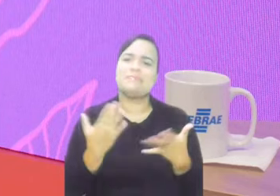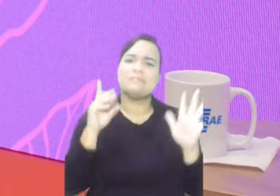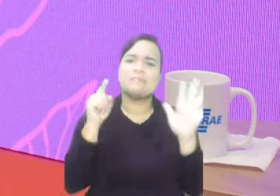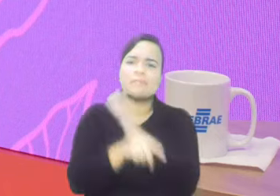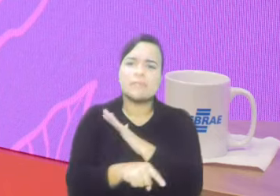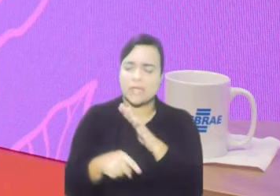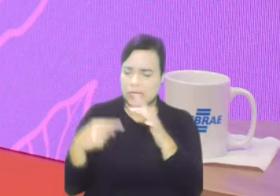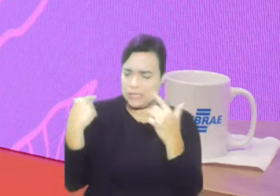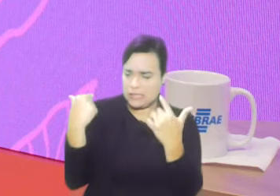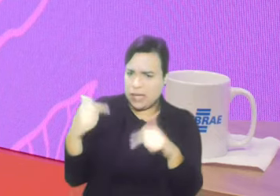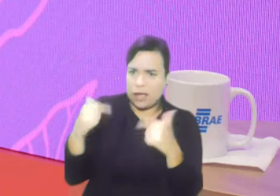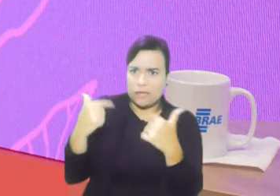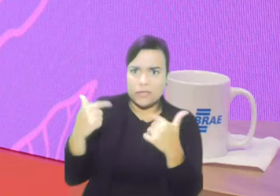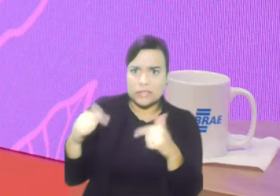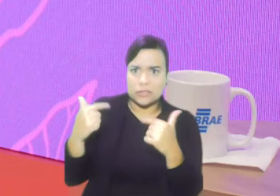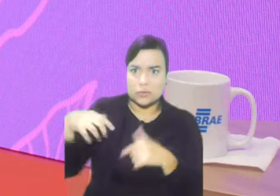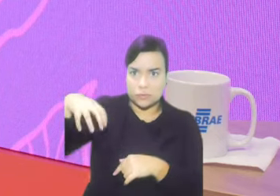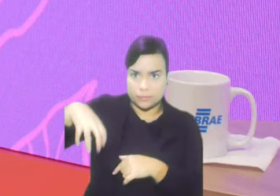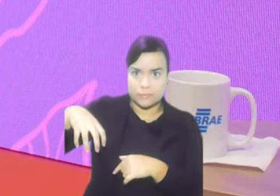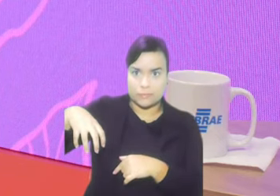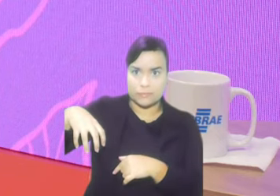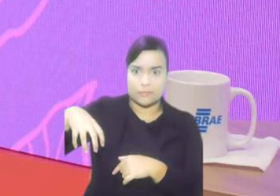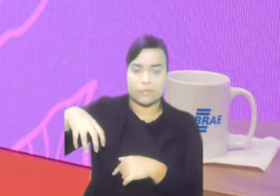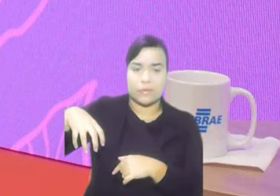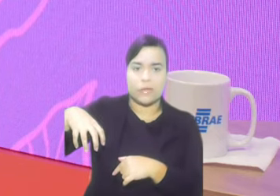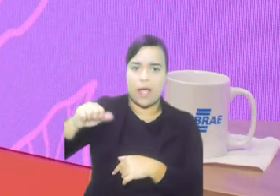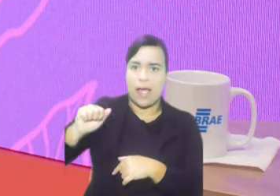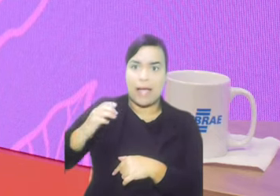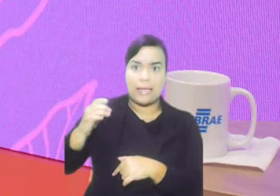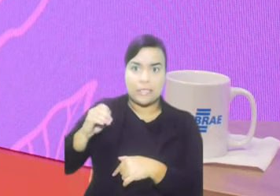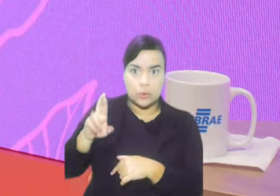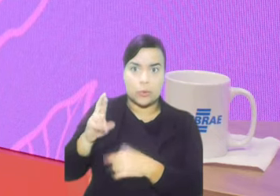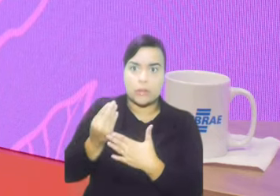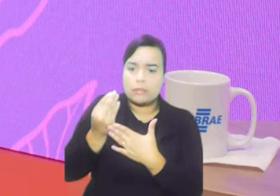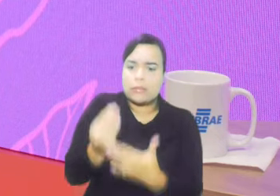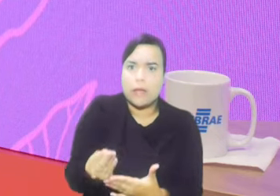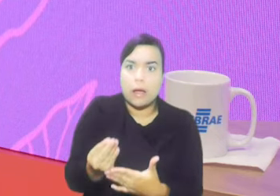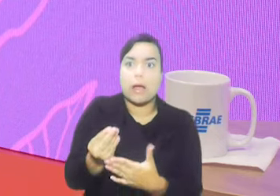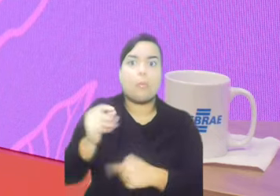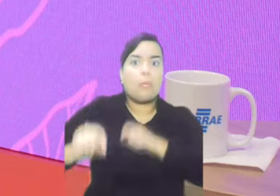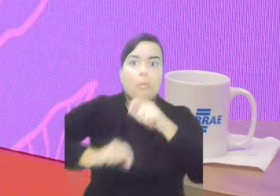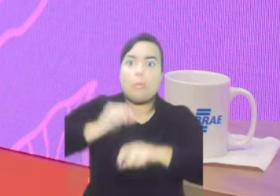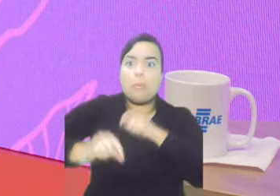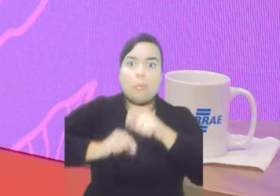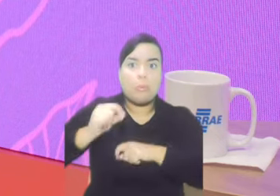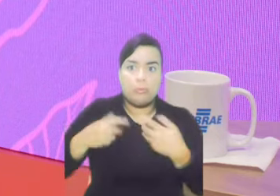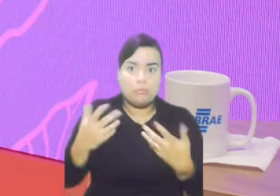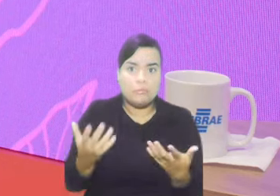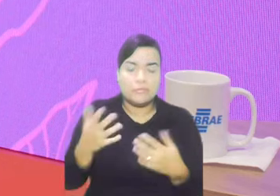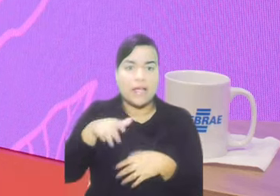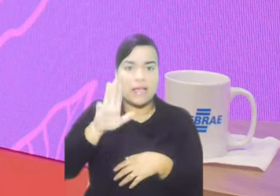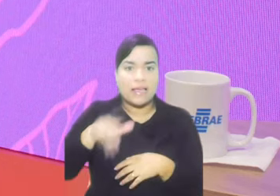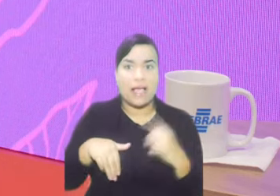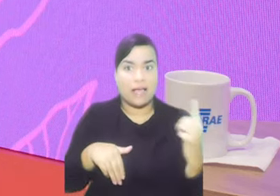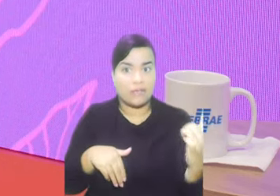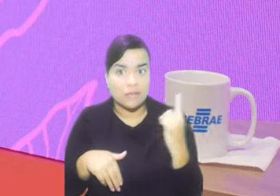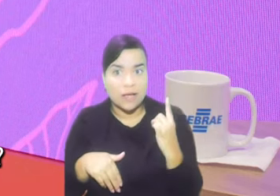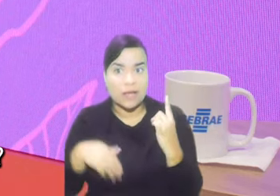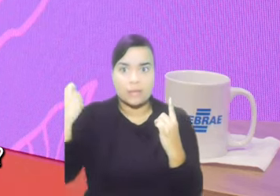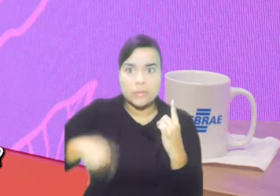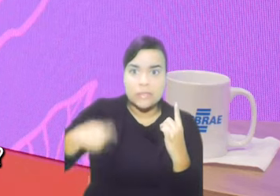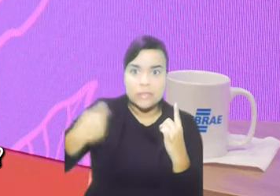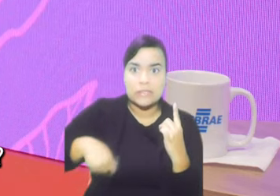quais são os serviços que a Agência da ONU para Refugiados oferece, né, para quem vem se